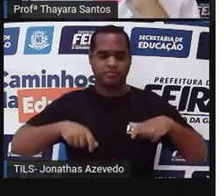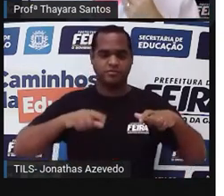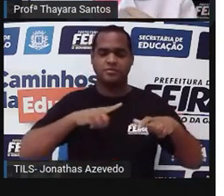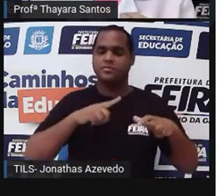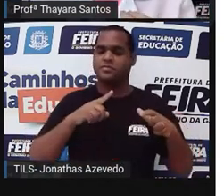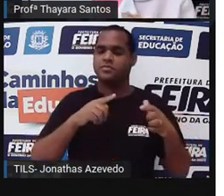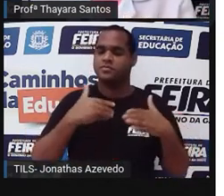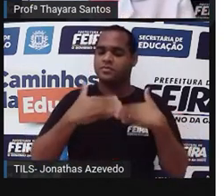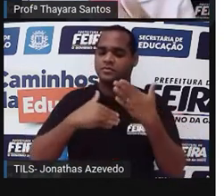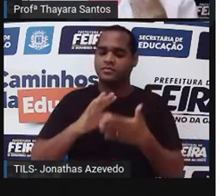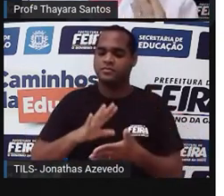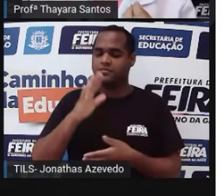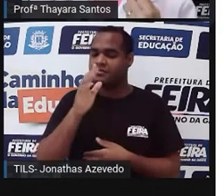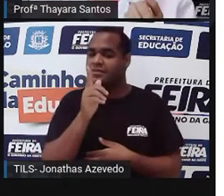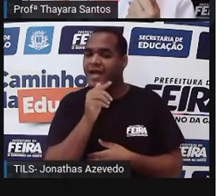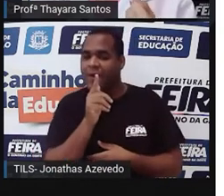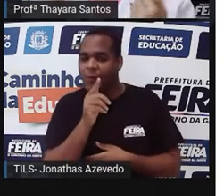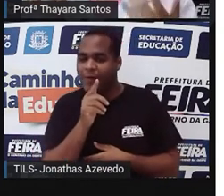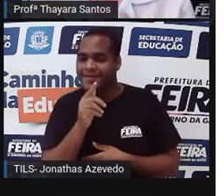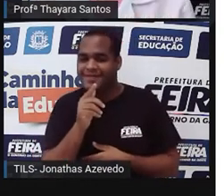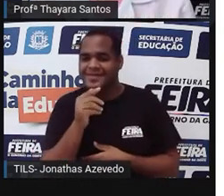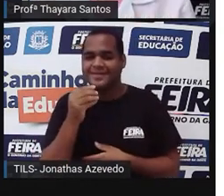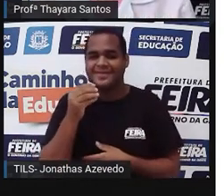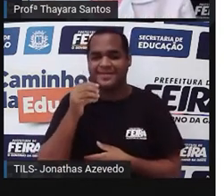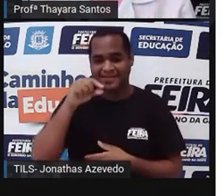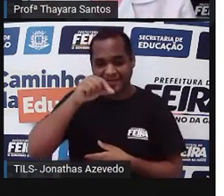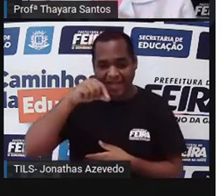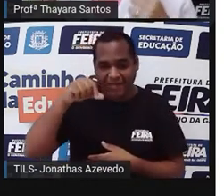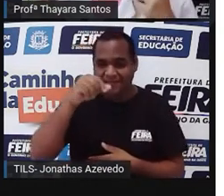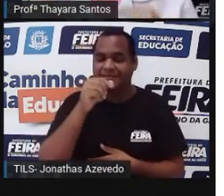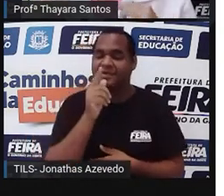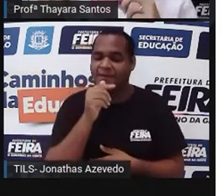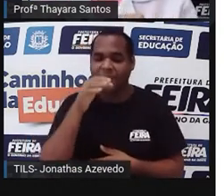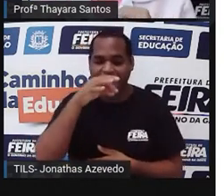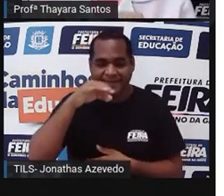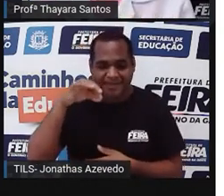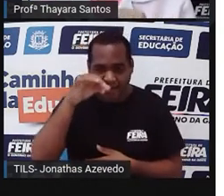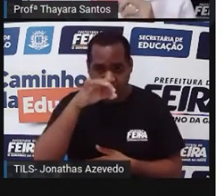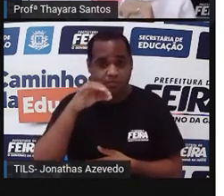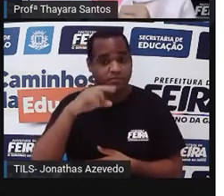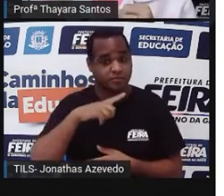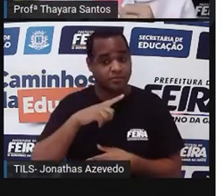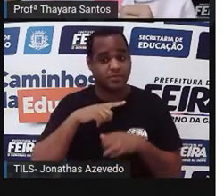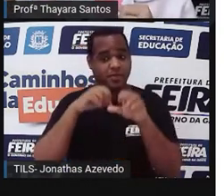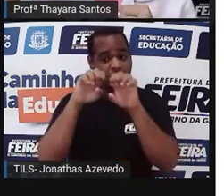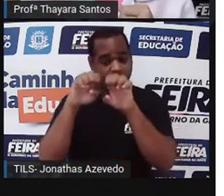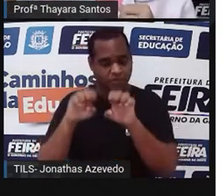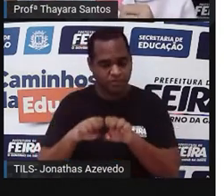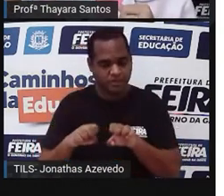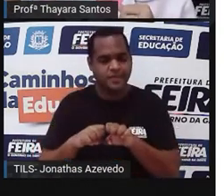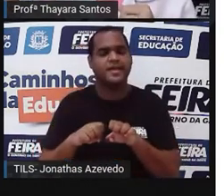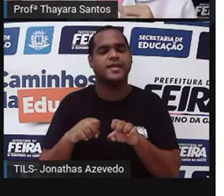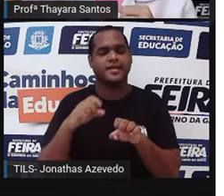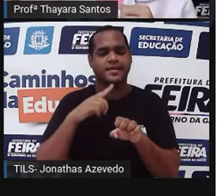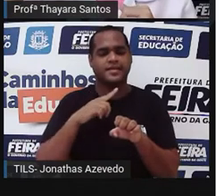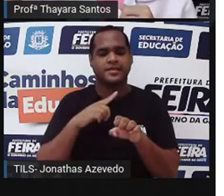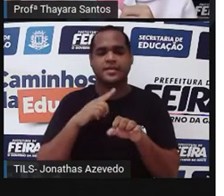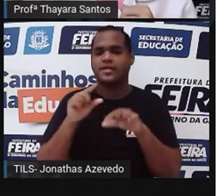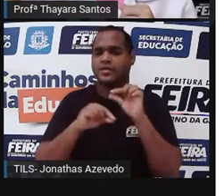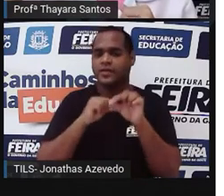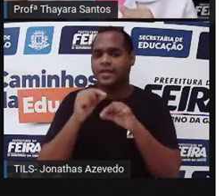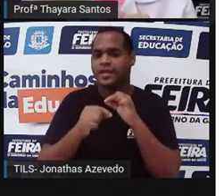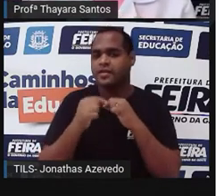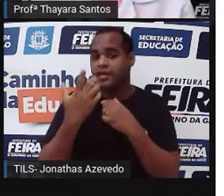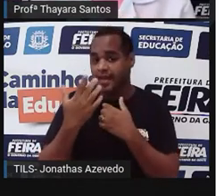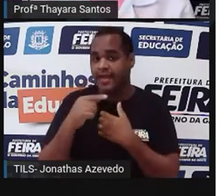elas acabam engolindo muita água, água salgada nesse processo. E elas têm uma estrutura que fica aqui nessa parte, logo